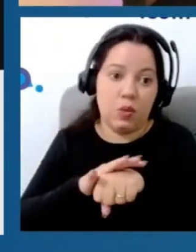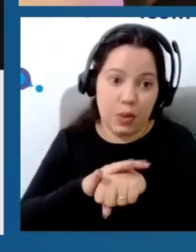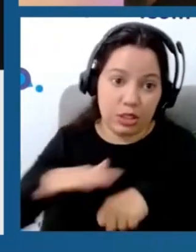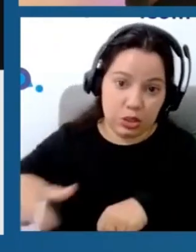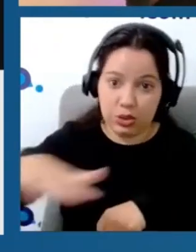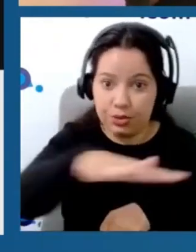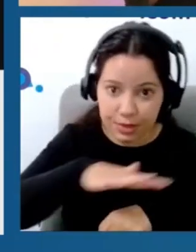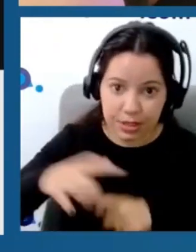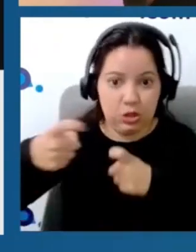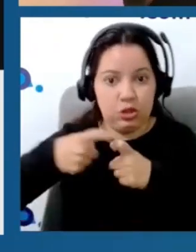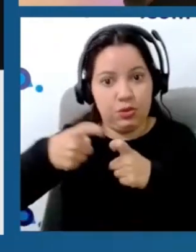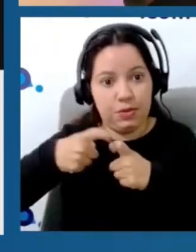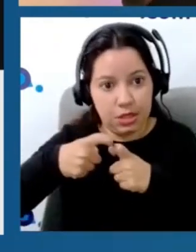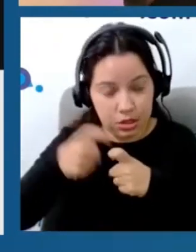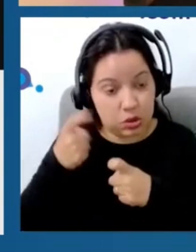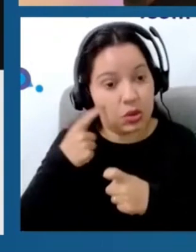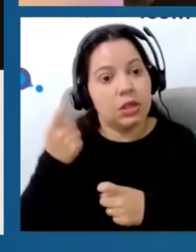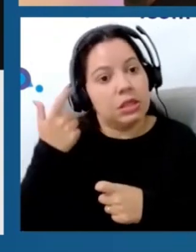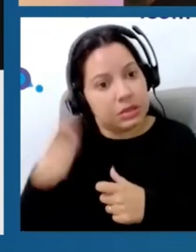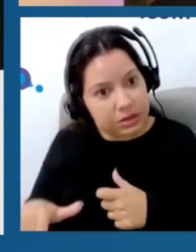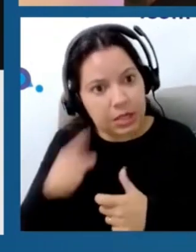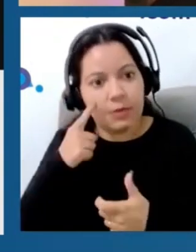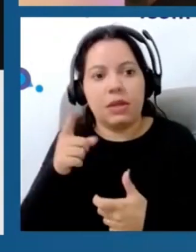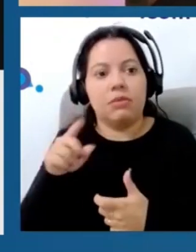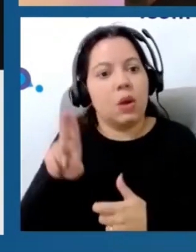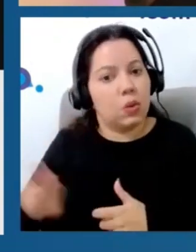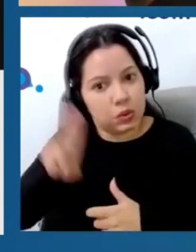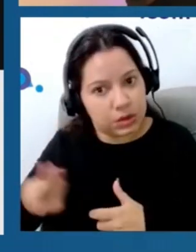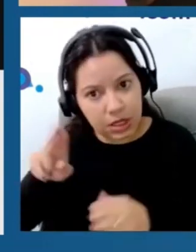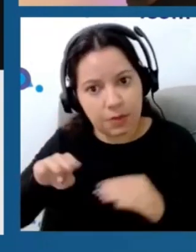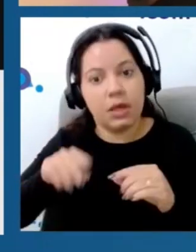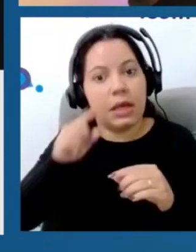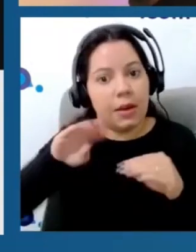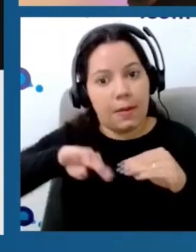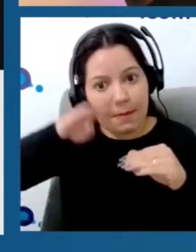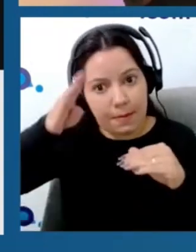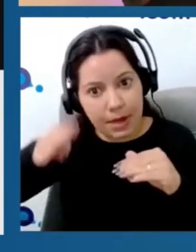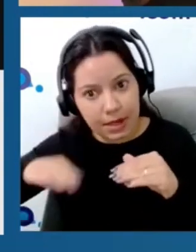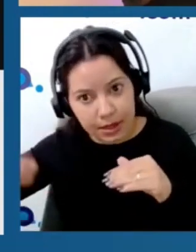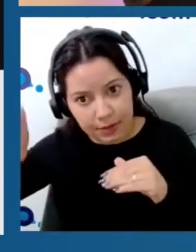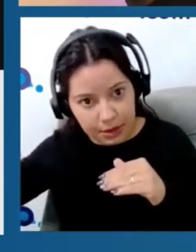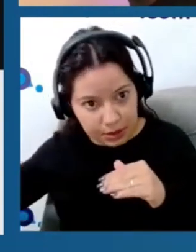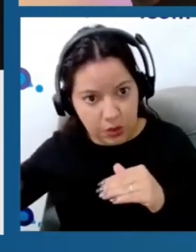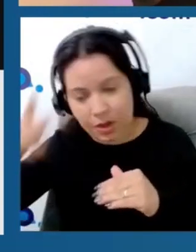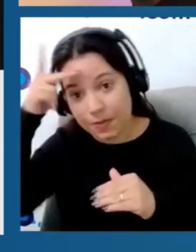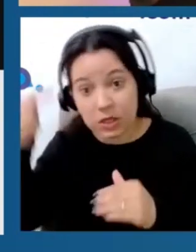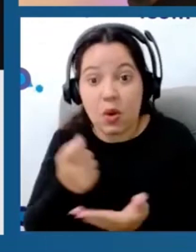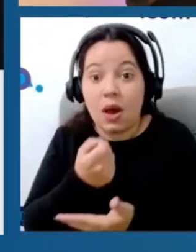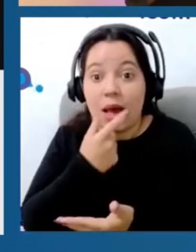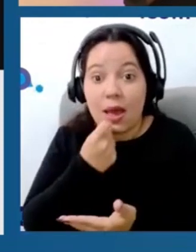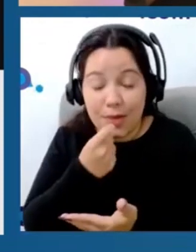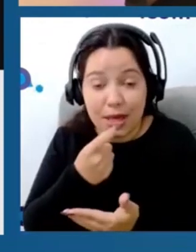gente pretende repetir o uso, deixando de manter, então, os parâmetros constantes. Então, as pessoas com tolerância a fármacos opioides desenvolvem